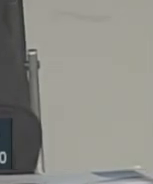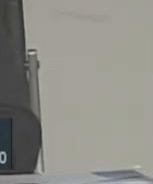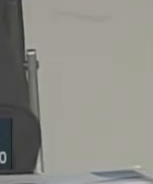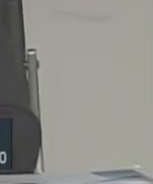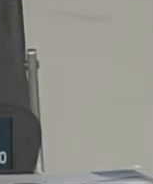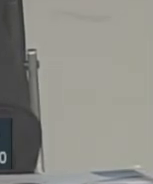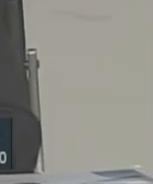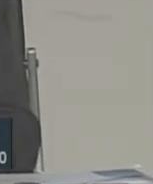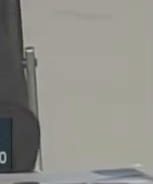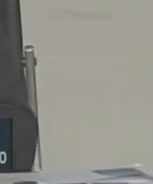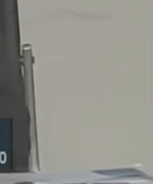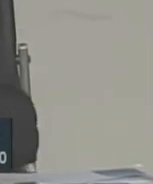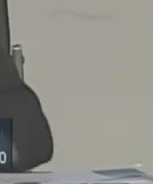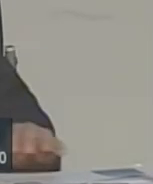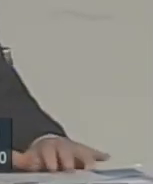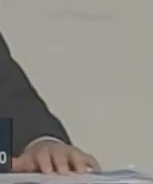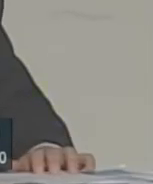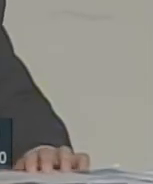gente?